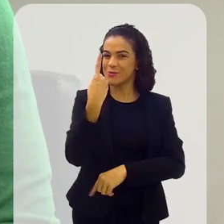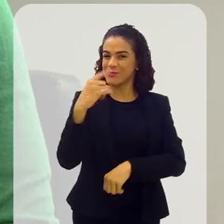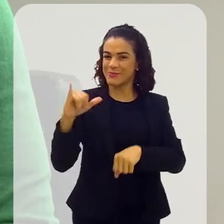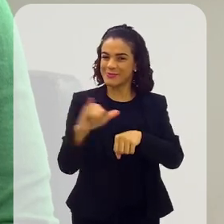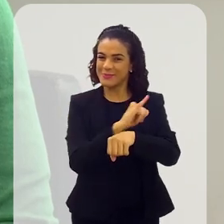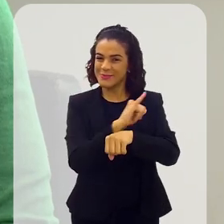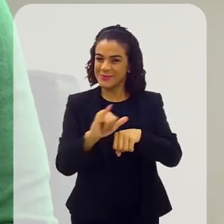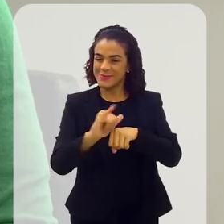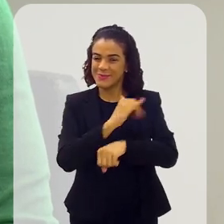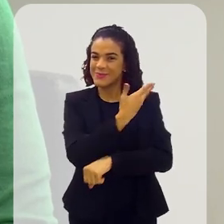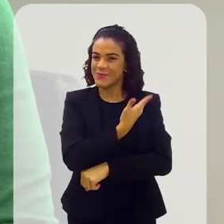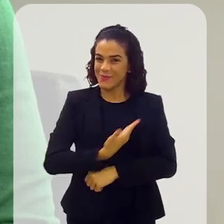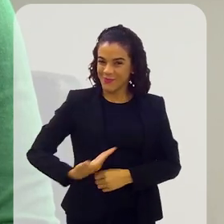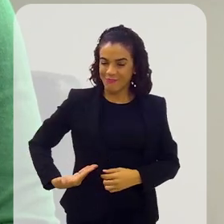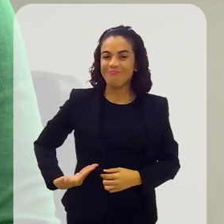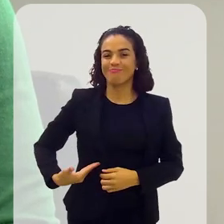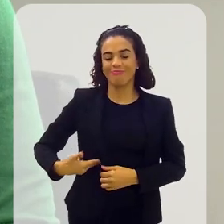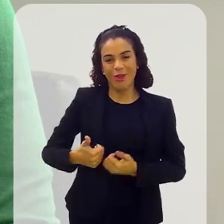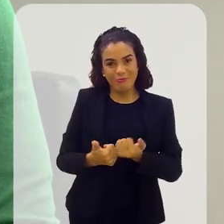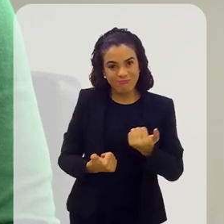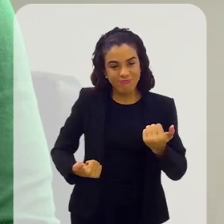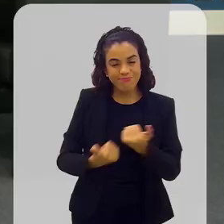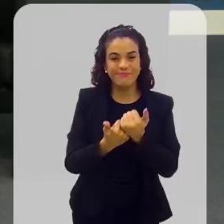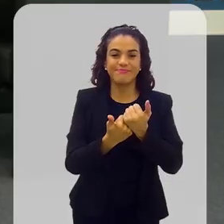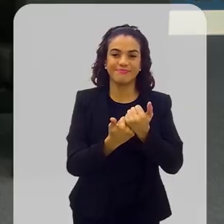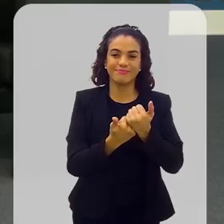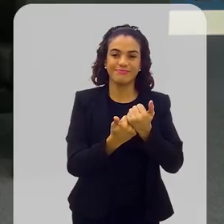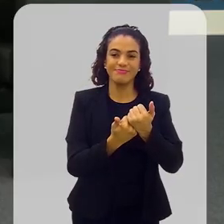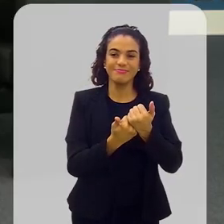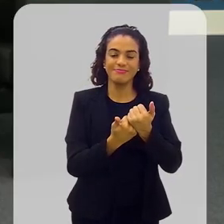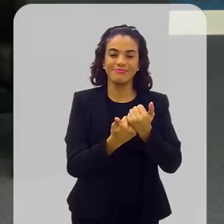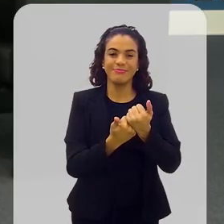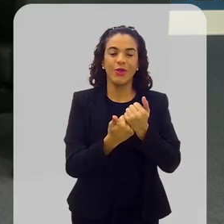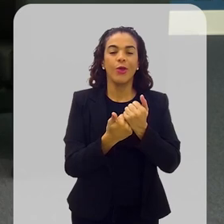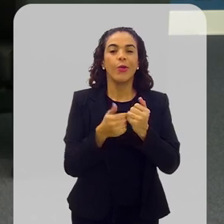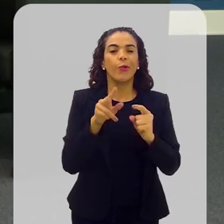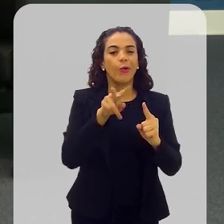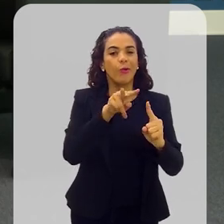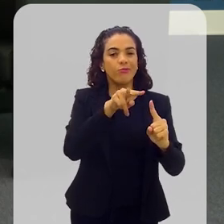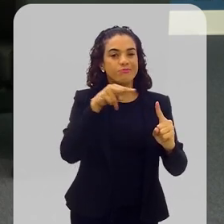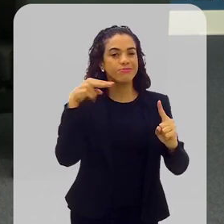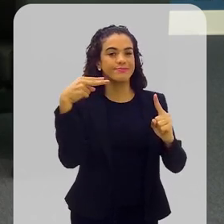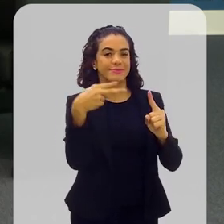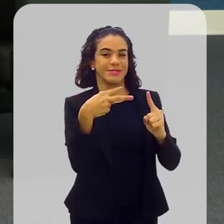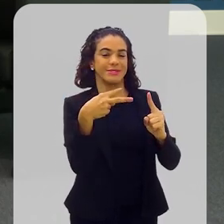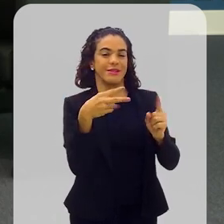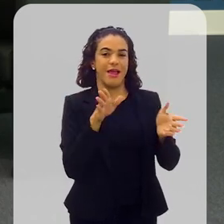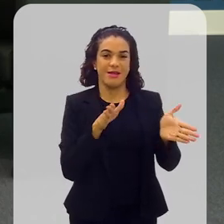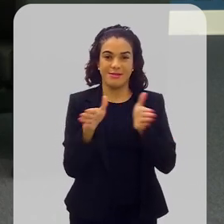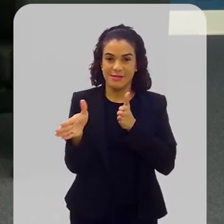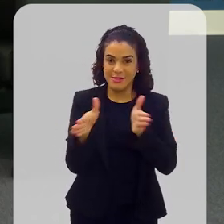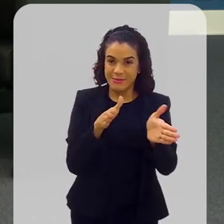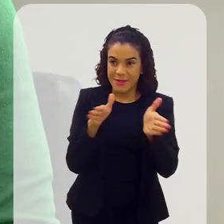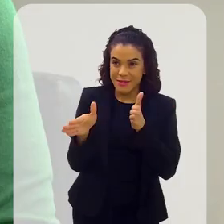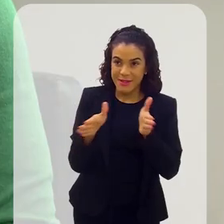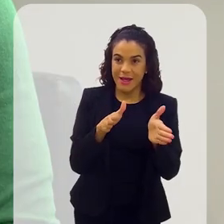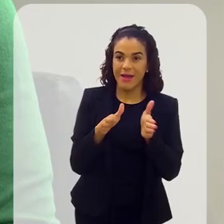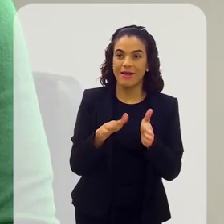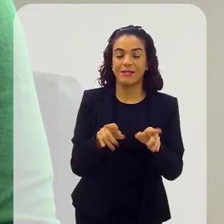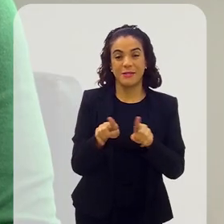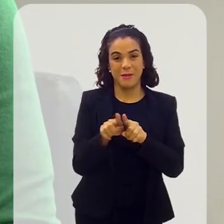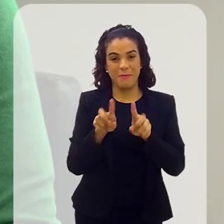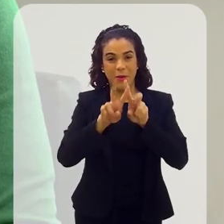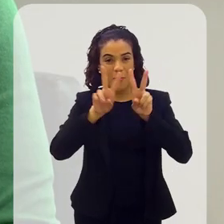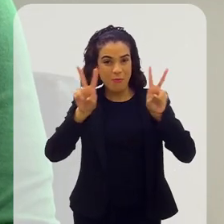mecanismo do Estado, mais um aparato com vistas à acessibilidade, com